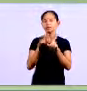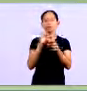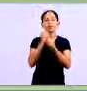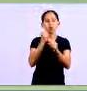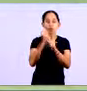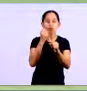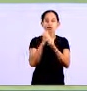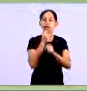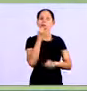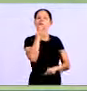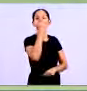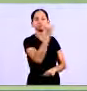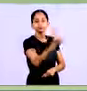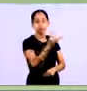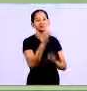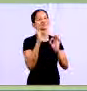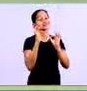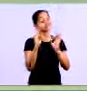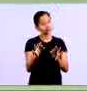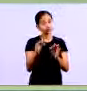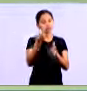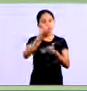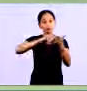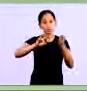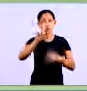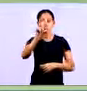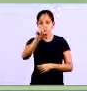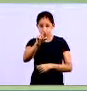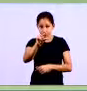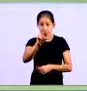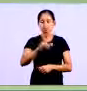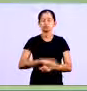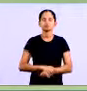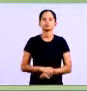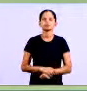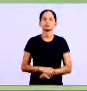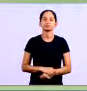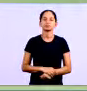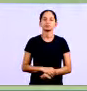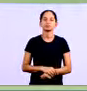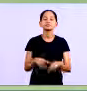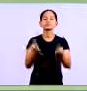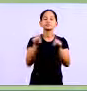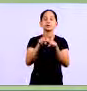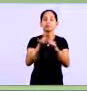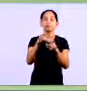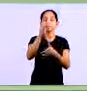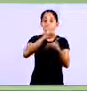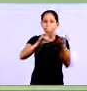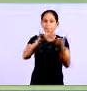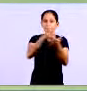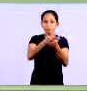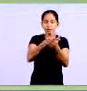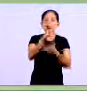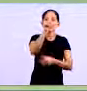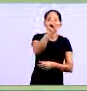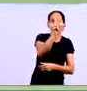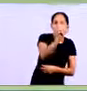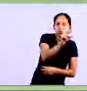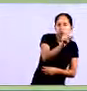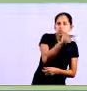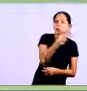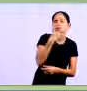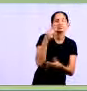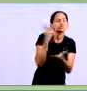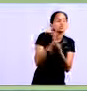idade Outro ponto importante Porque reduz seus impostos Para realizar pagamentos De impostos De forma correta E com o menor ônus Possível